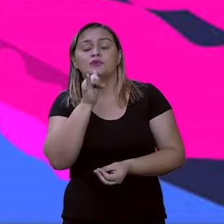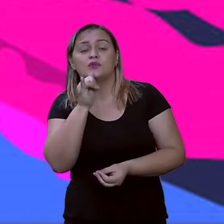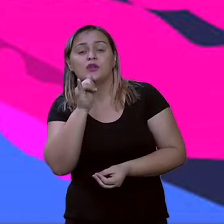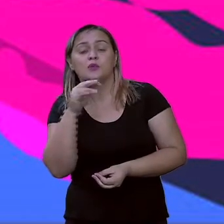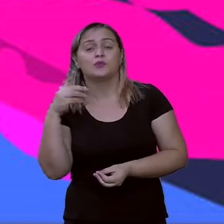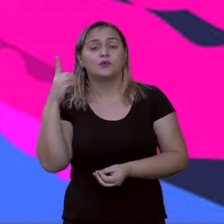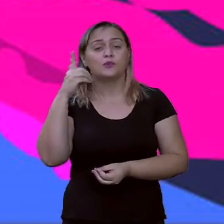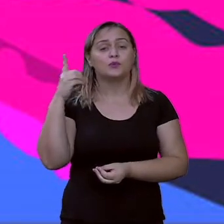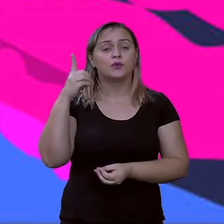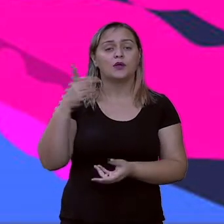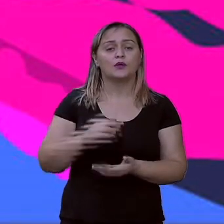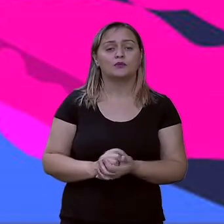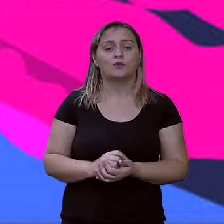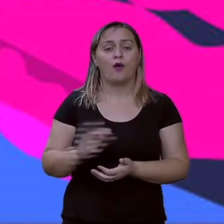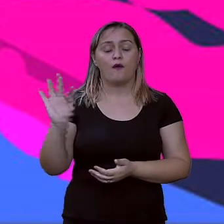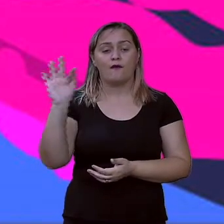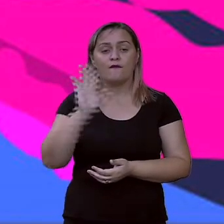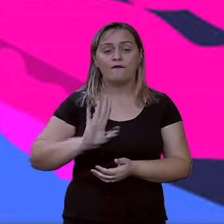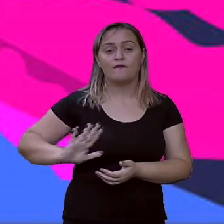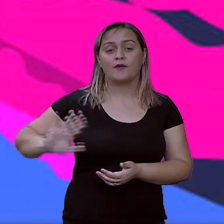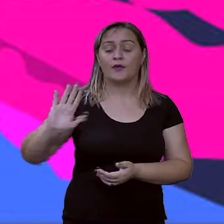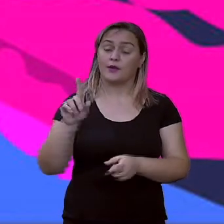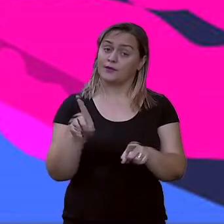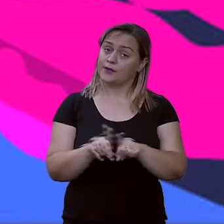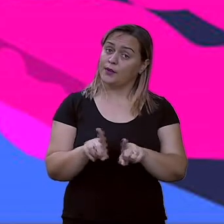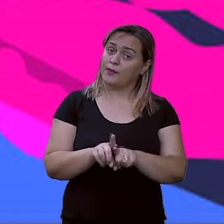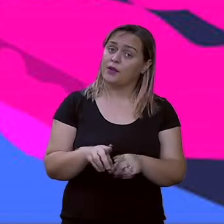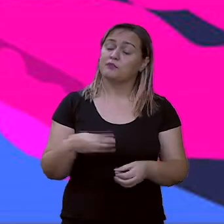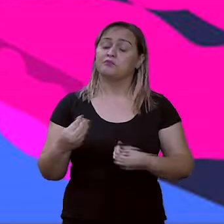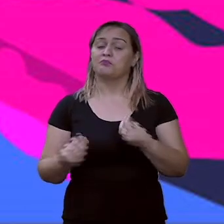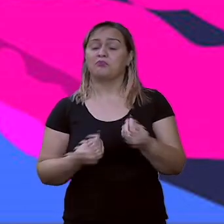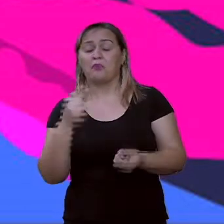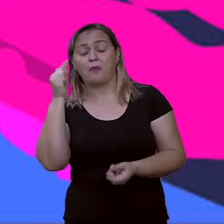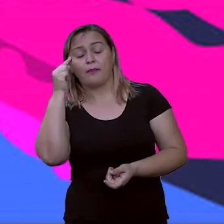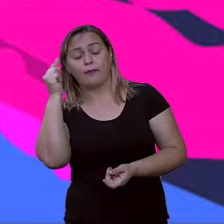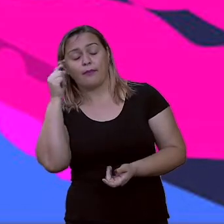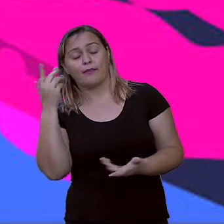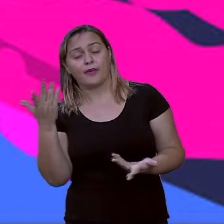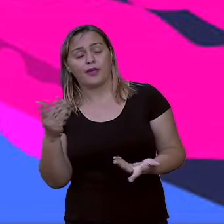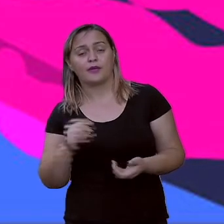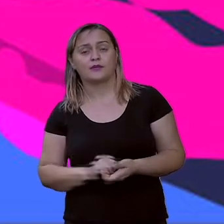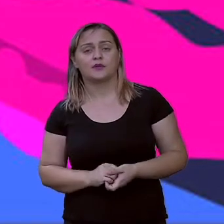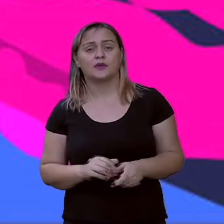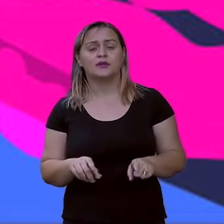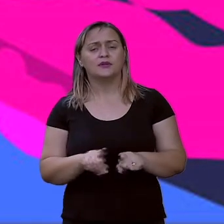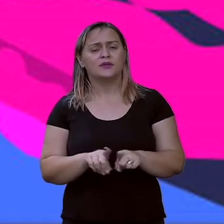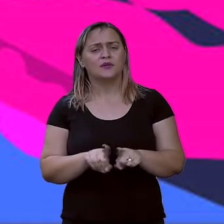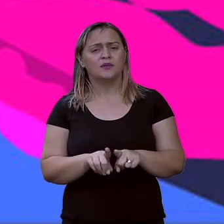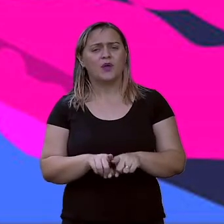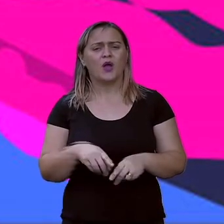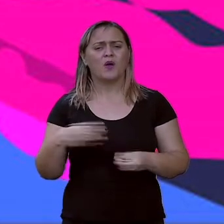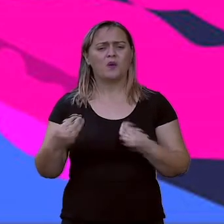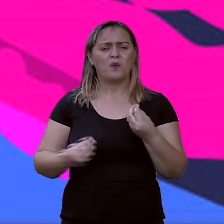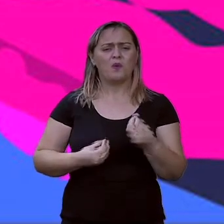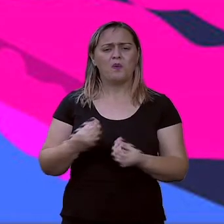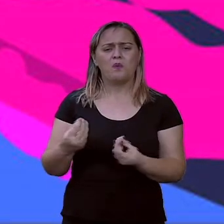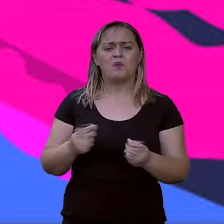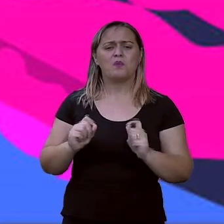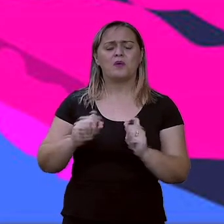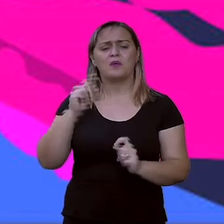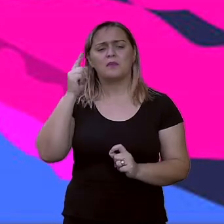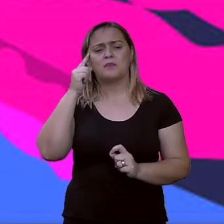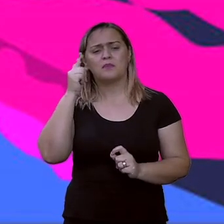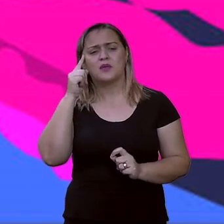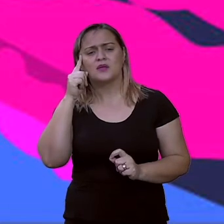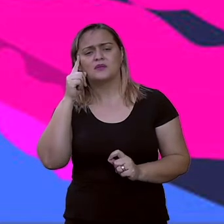deputado federal, certo? Apresentou o tema quando ele se posicionou falando sobre a necessidade